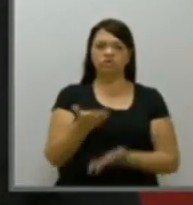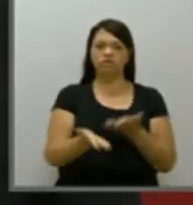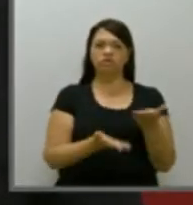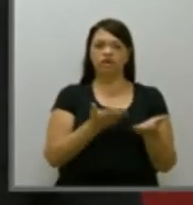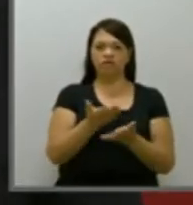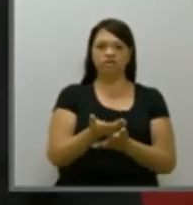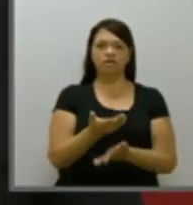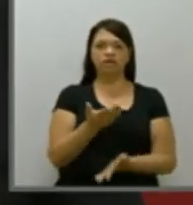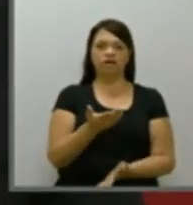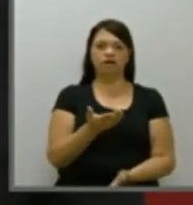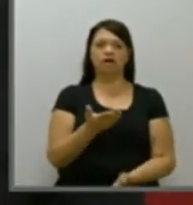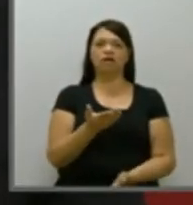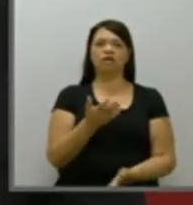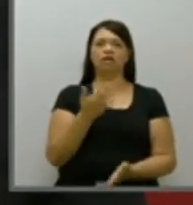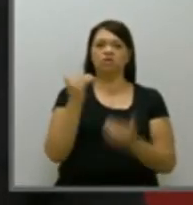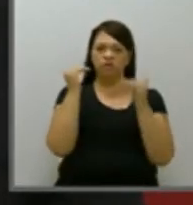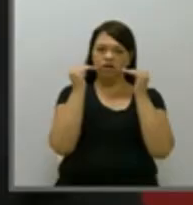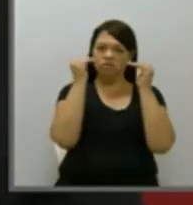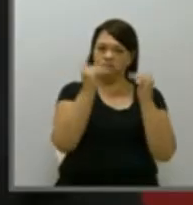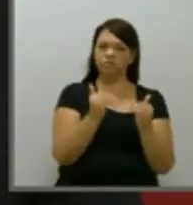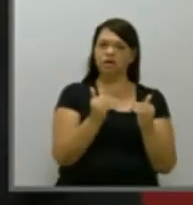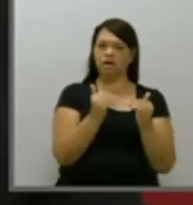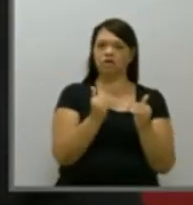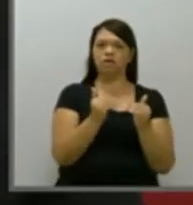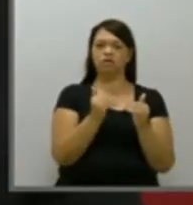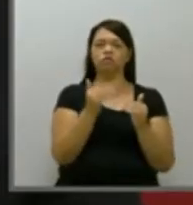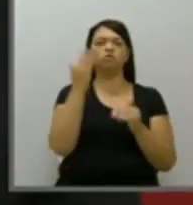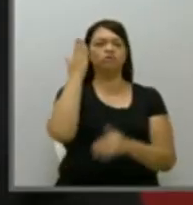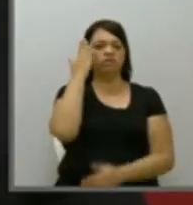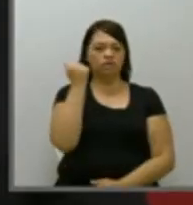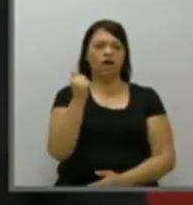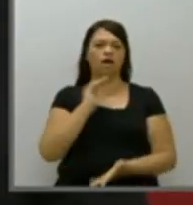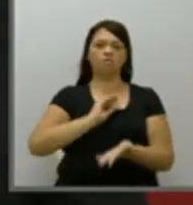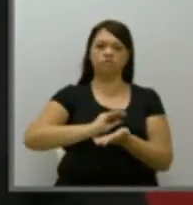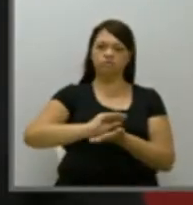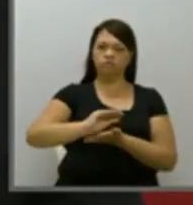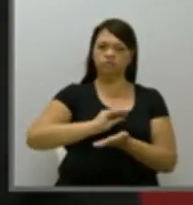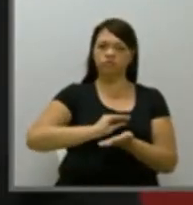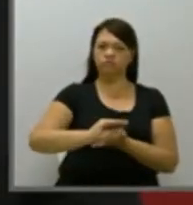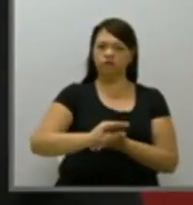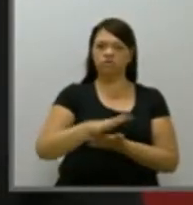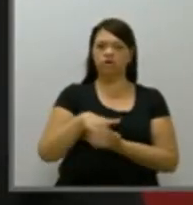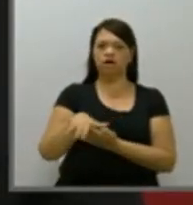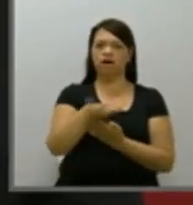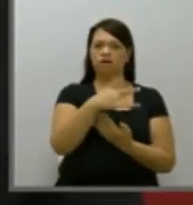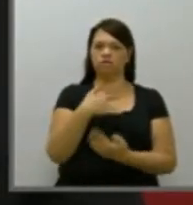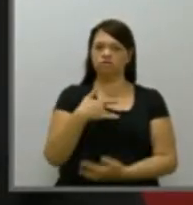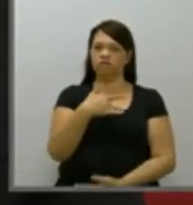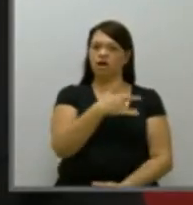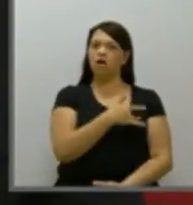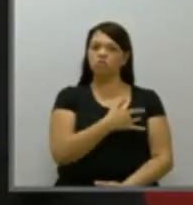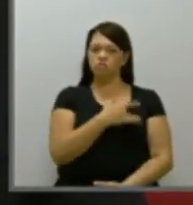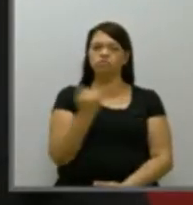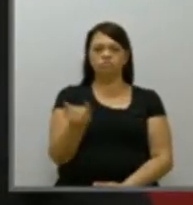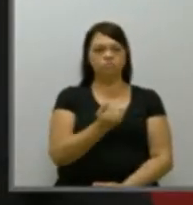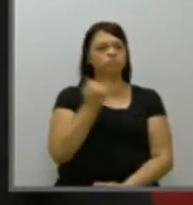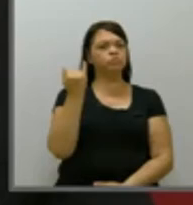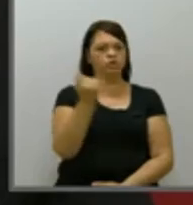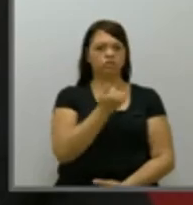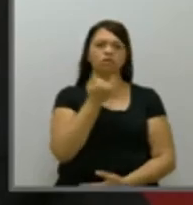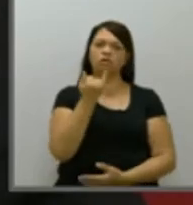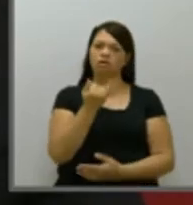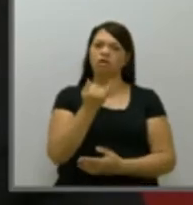respeito devido, sabe que os investimentos em saúde são extremamente significativos em Carvataí.